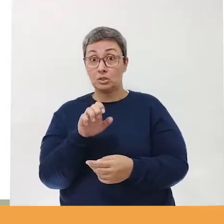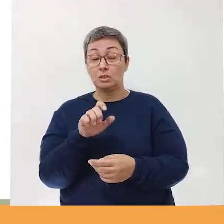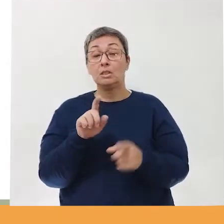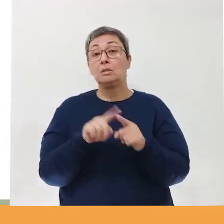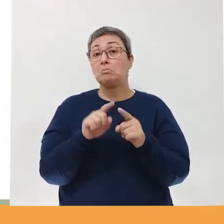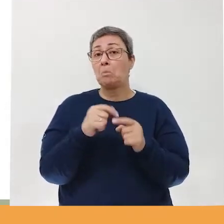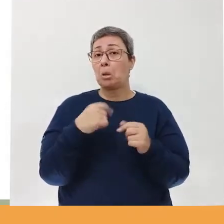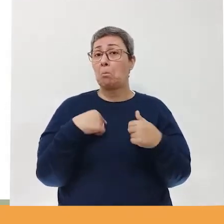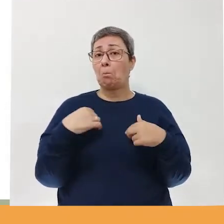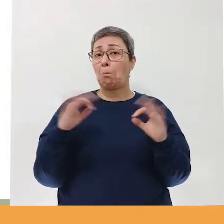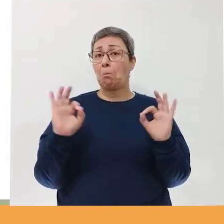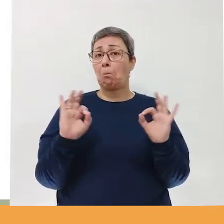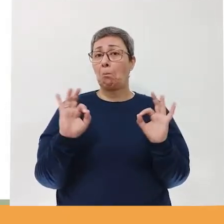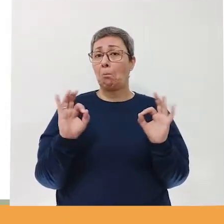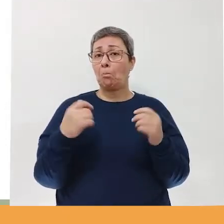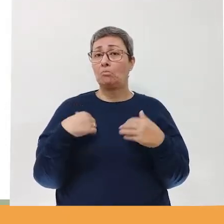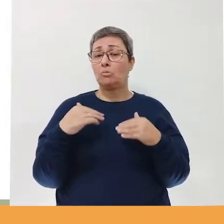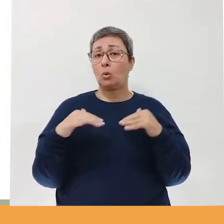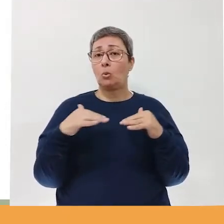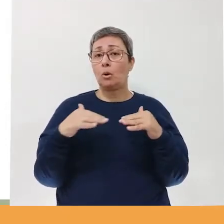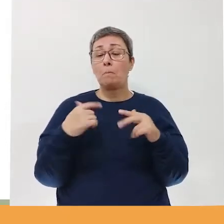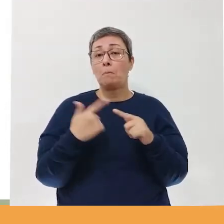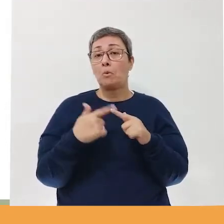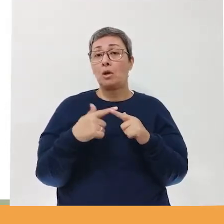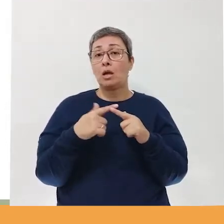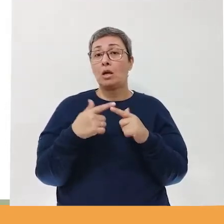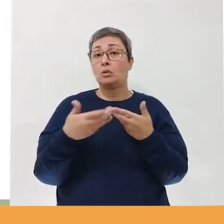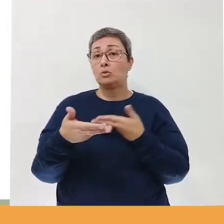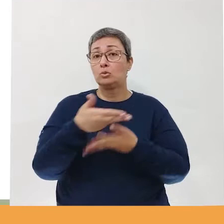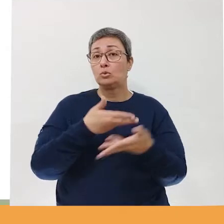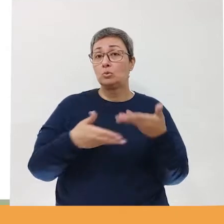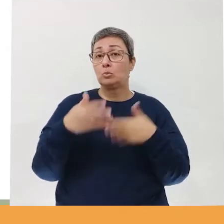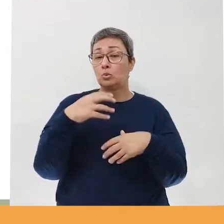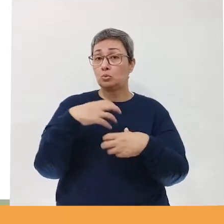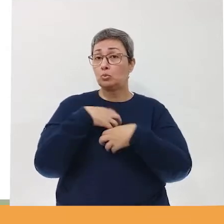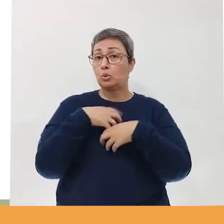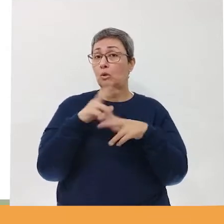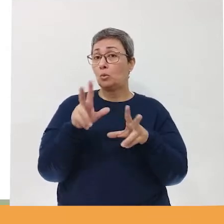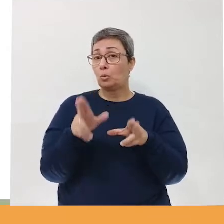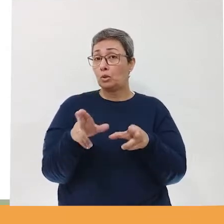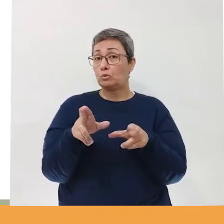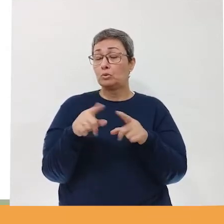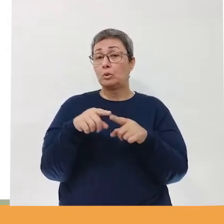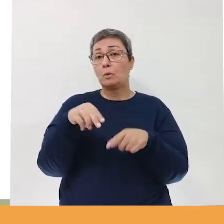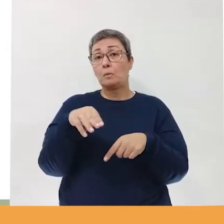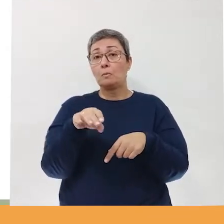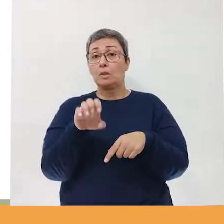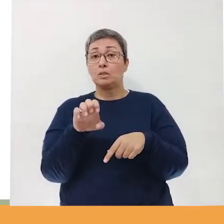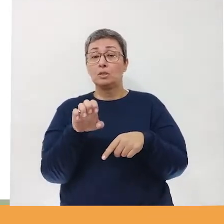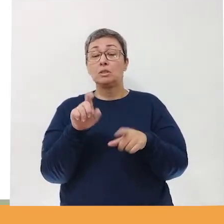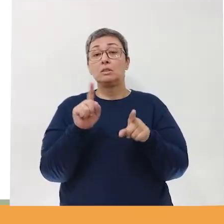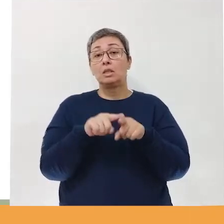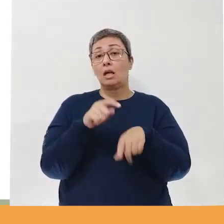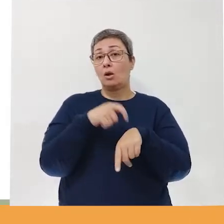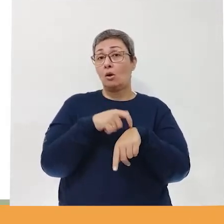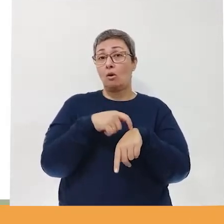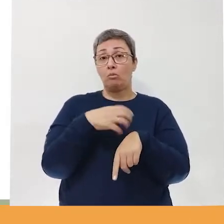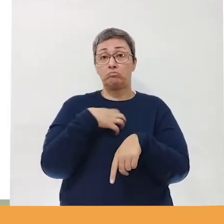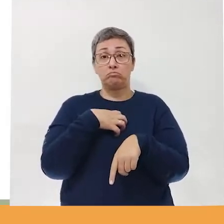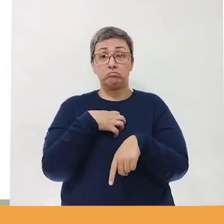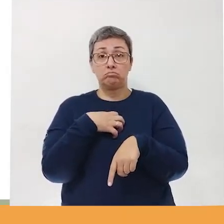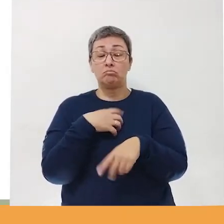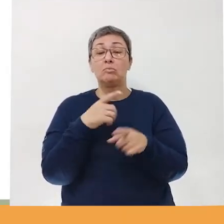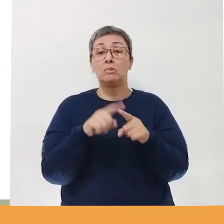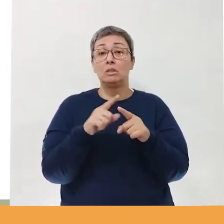não se abalaram, né? Talvez porque eles não compartilhavam do sentimento que o Munch estava sentindo ali,